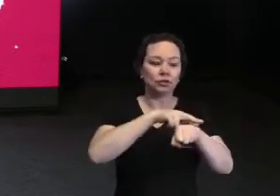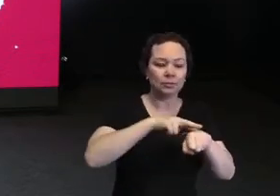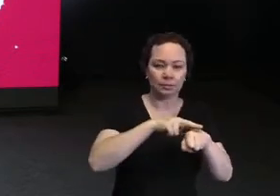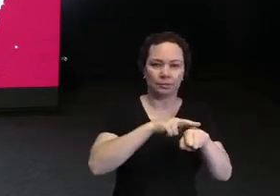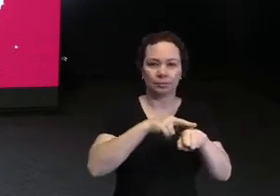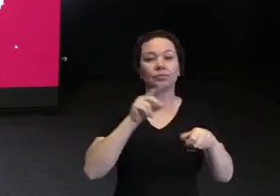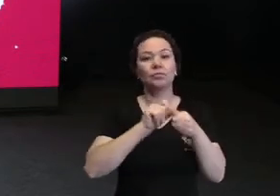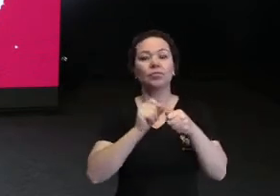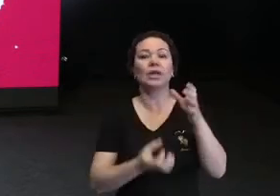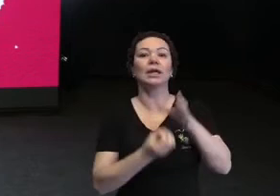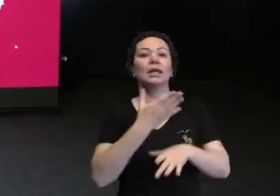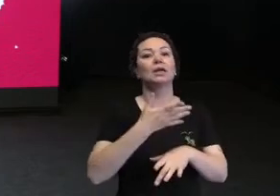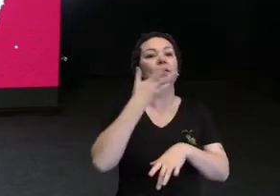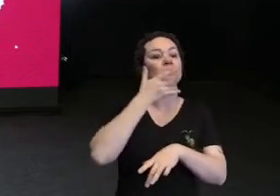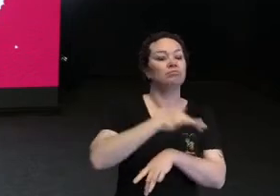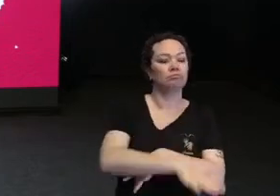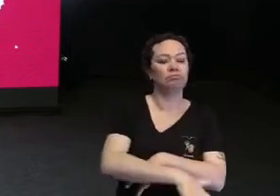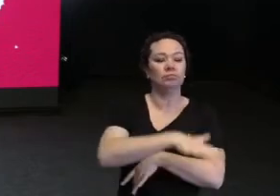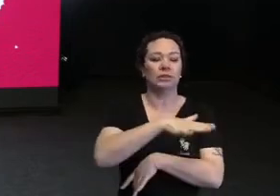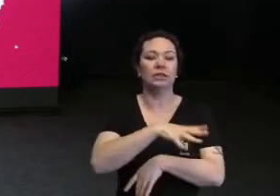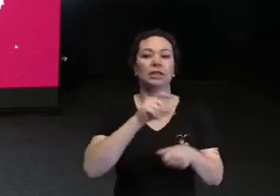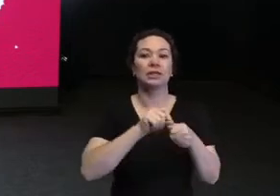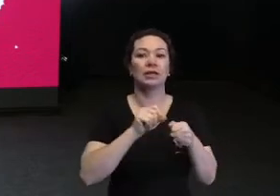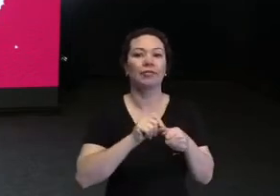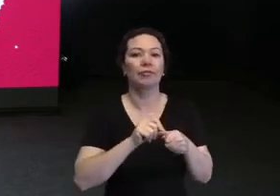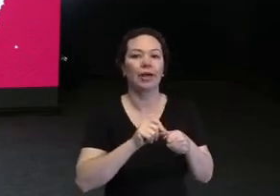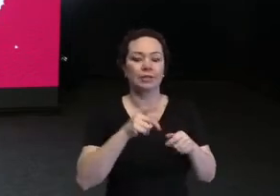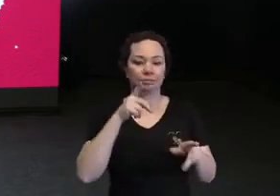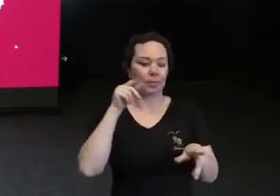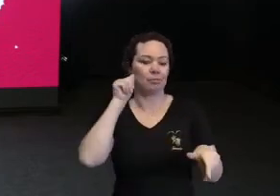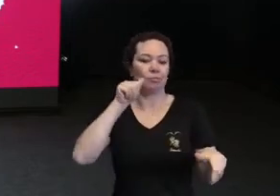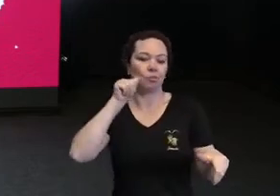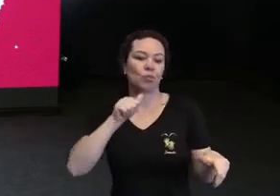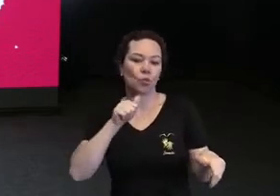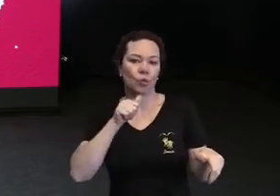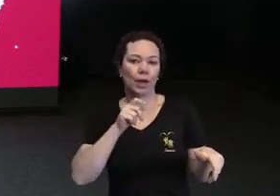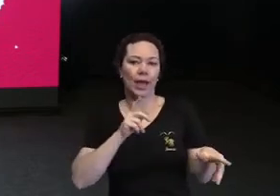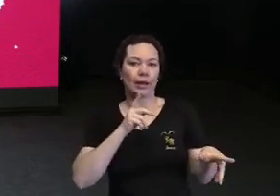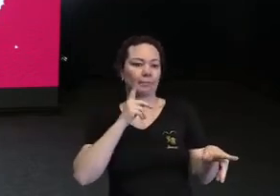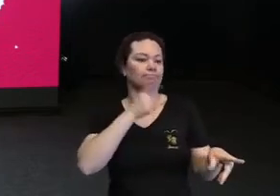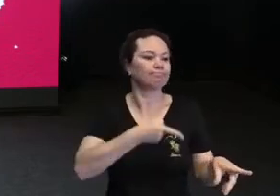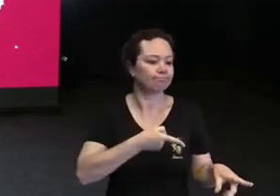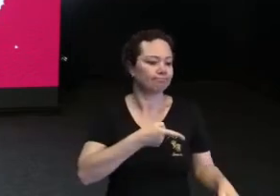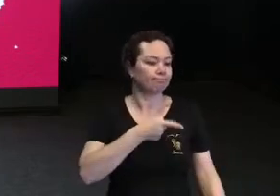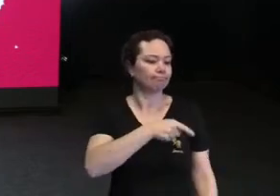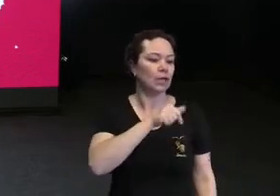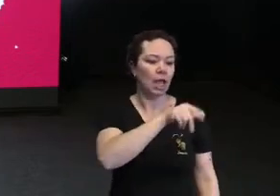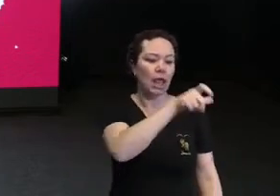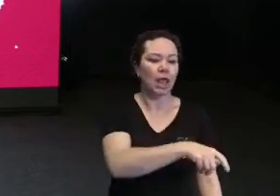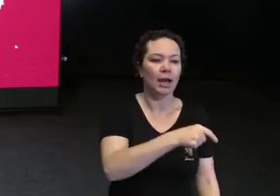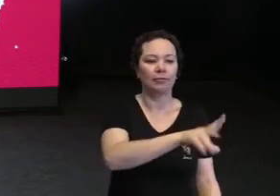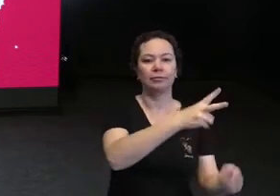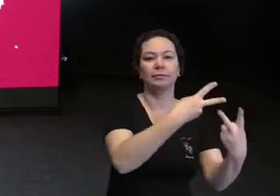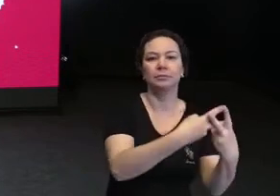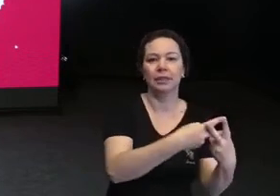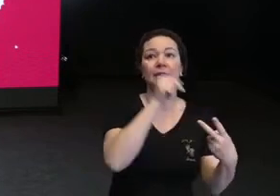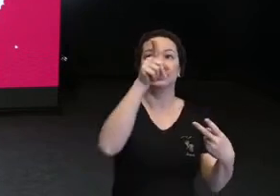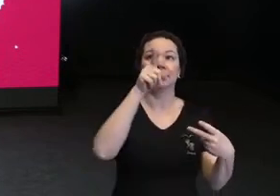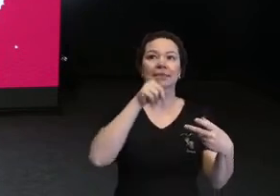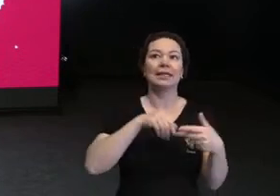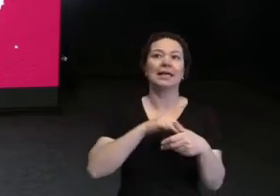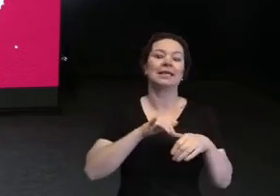injustamente por uma menina e vai parar na cadeia. E esse curta-metragem, ele foi selecionado para vários festivais no mundo.